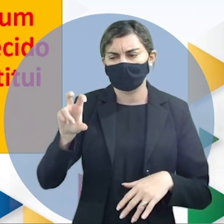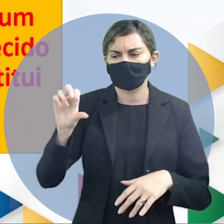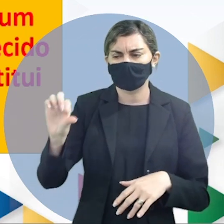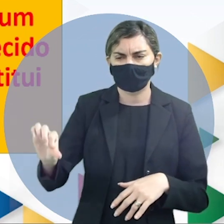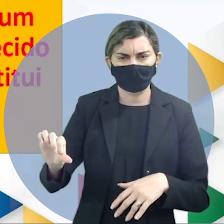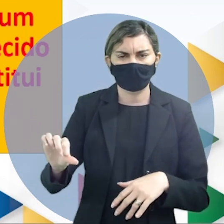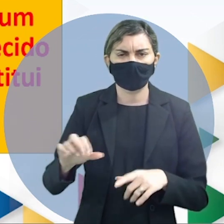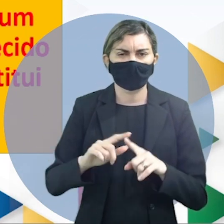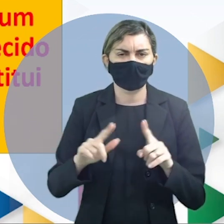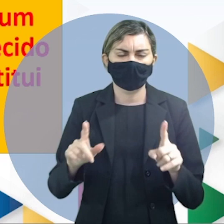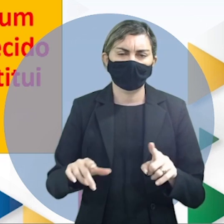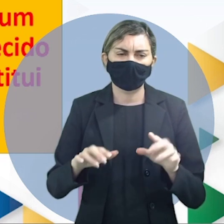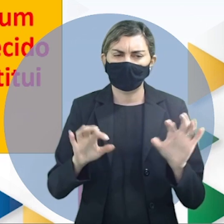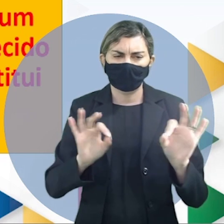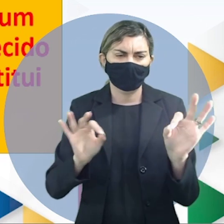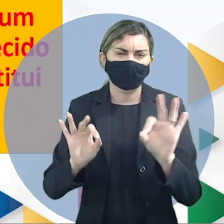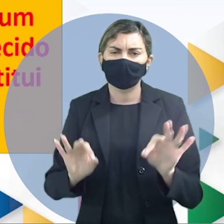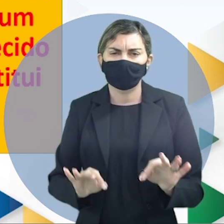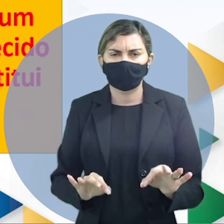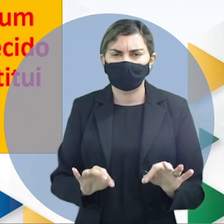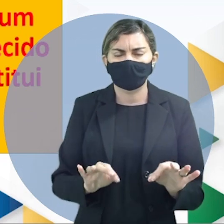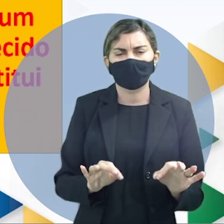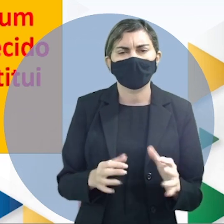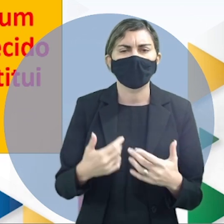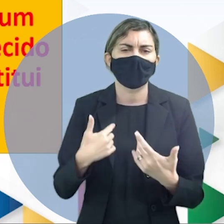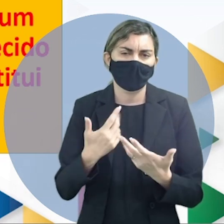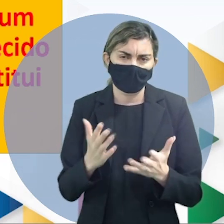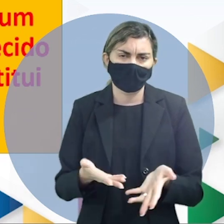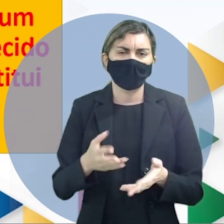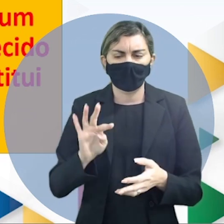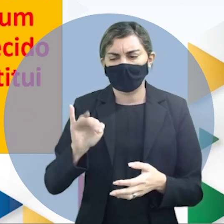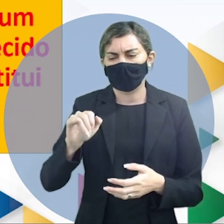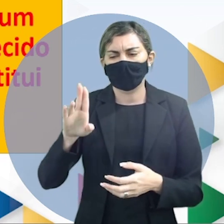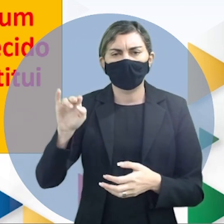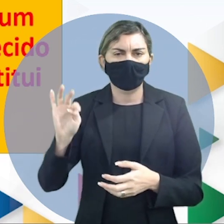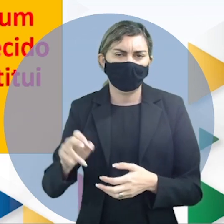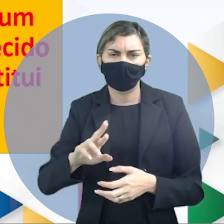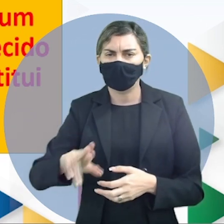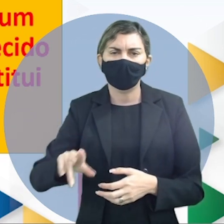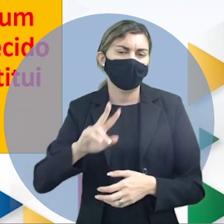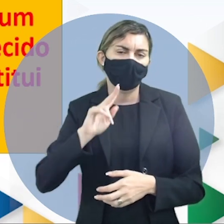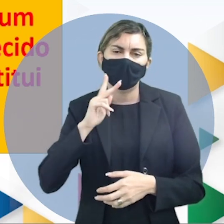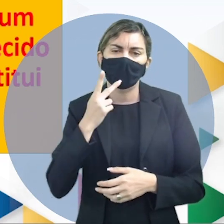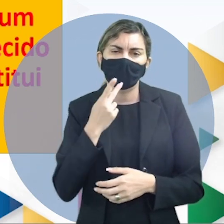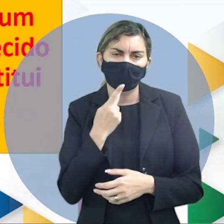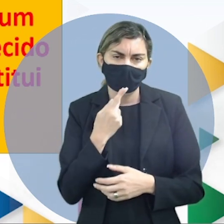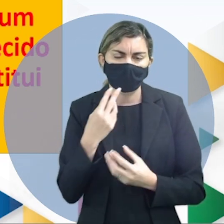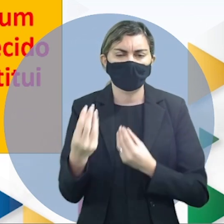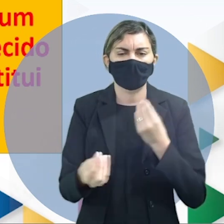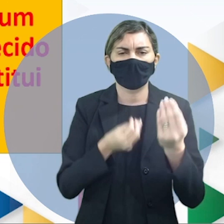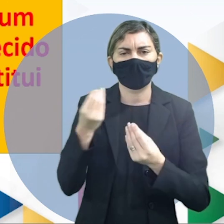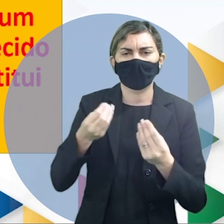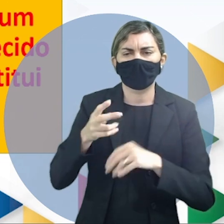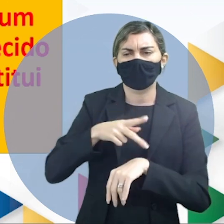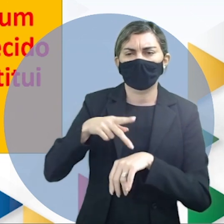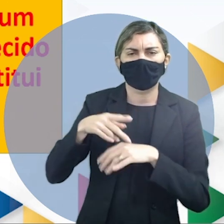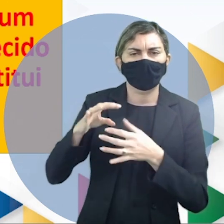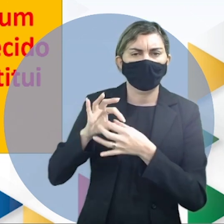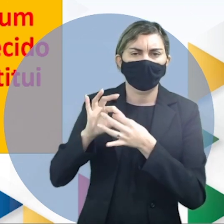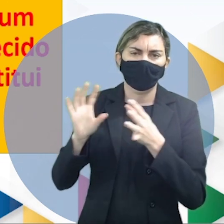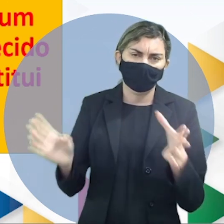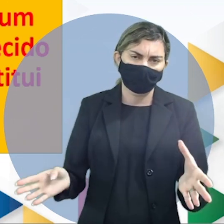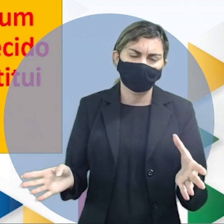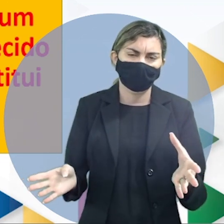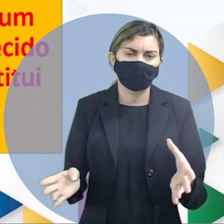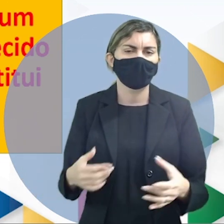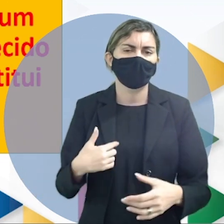embora não tenha nenhum efeito prático já que o tibete não é reconhecido como uma nação independente